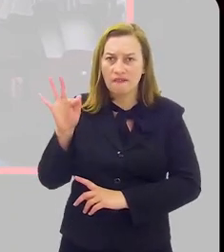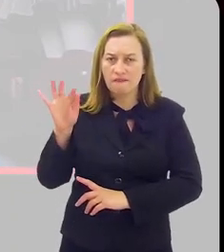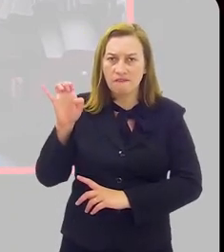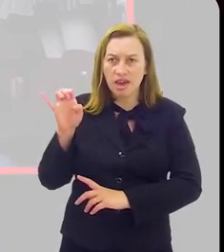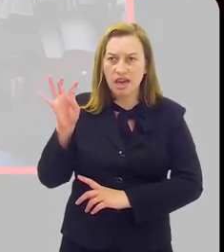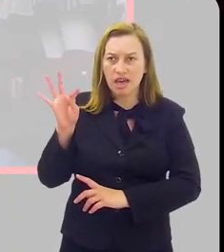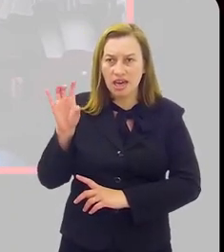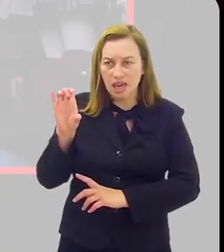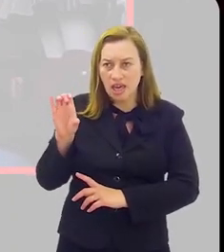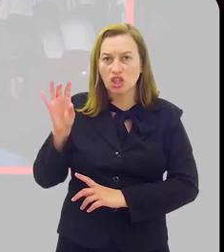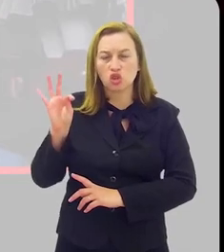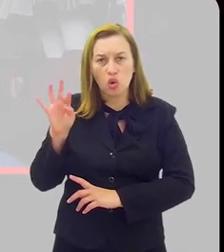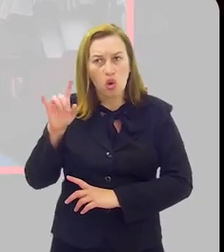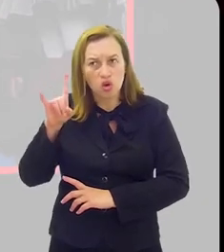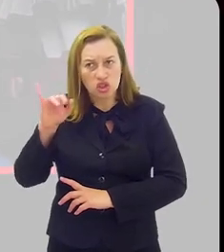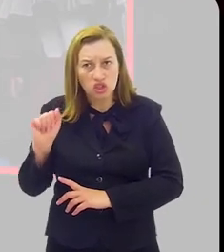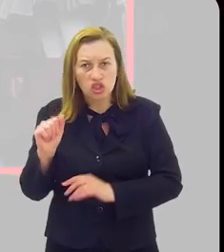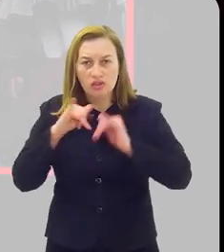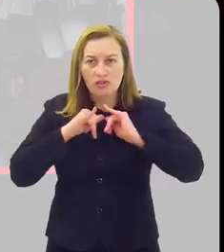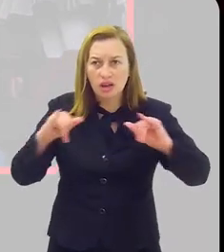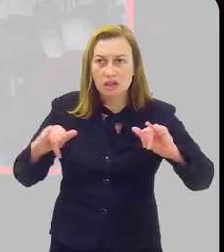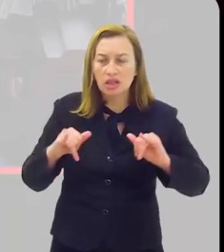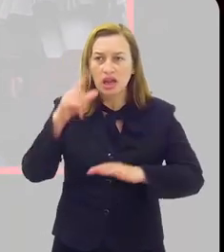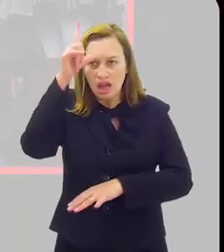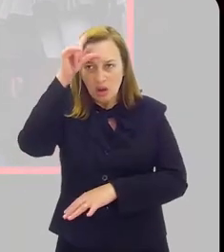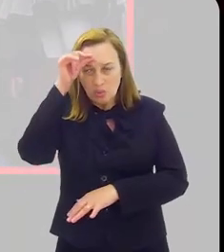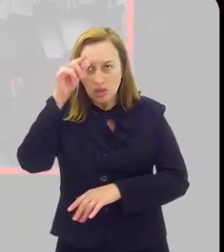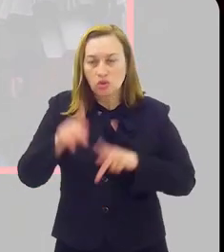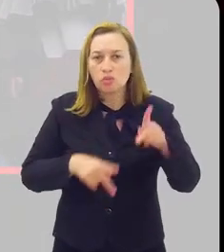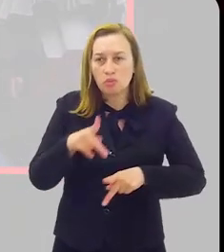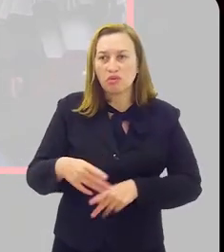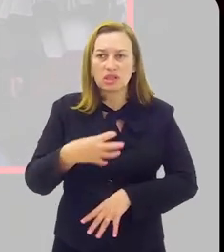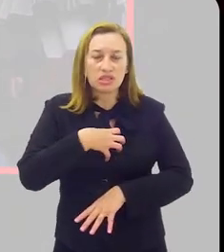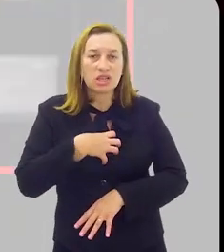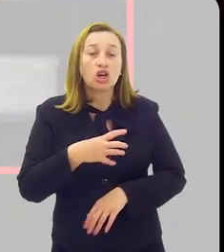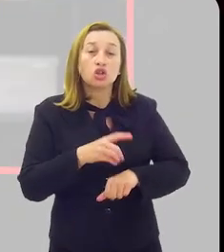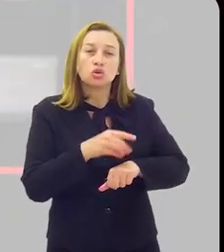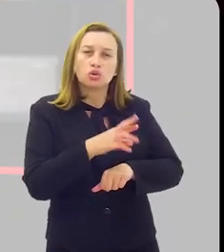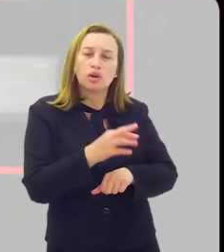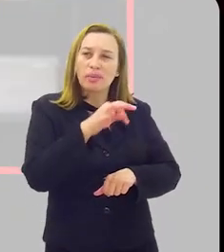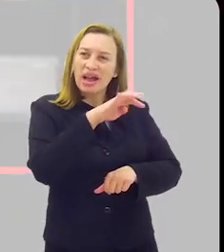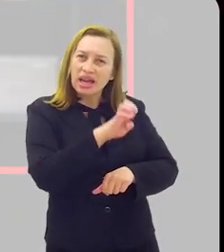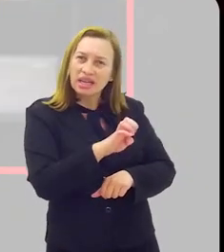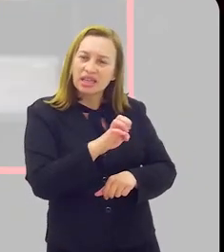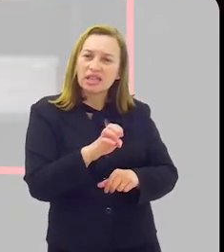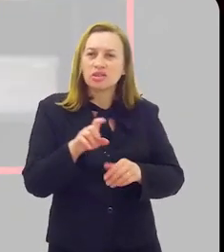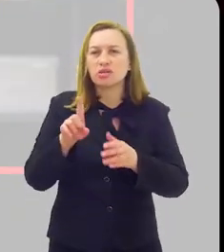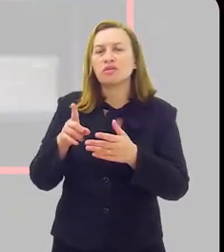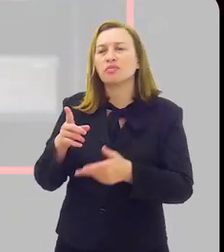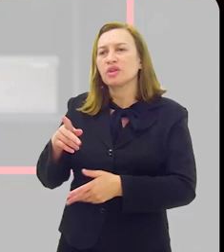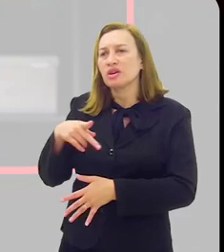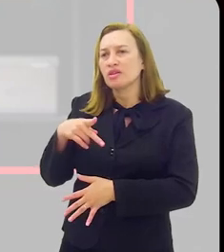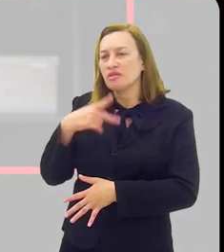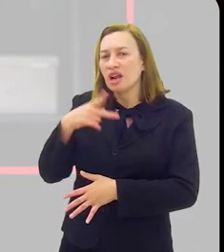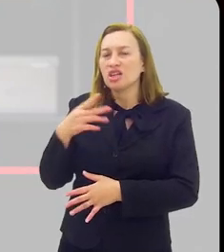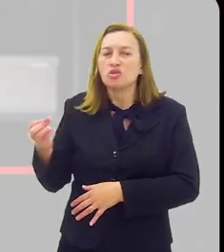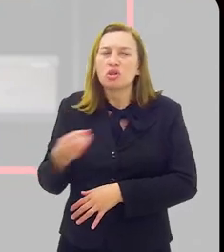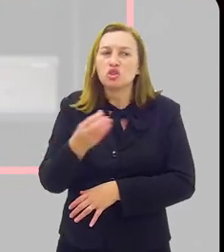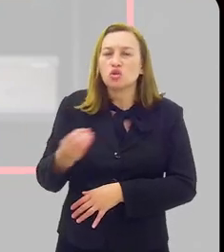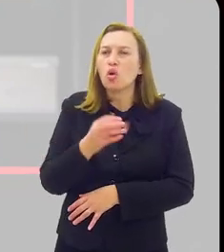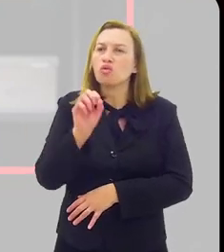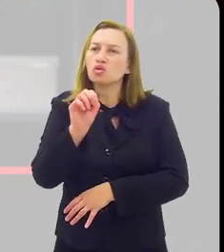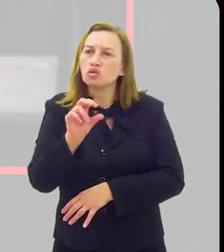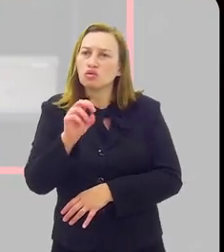soltou uma nota tranquilizando a população nesse sentido. Doutora Margarete, eu gostaria da sua análise sobre essas novas